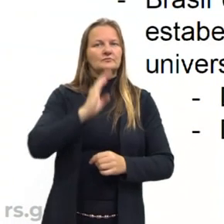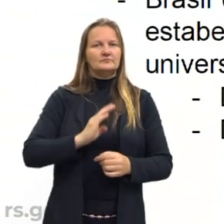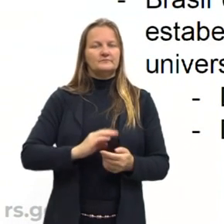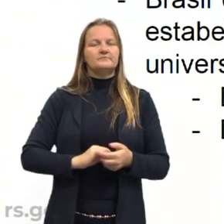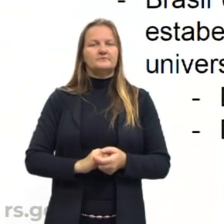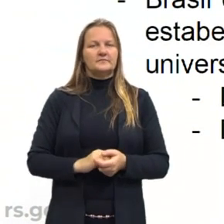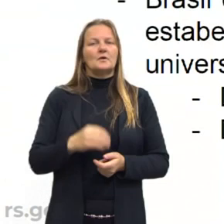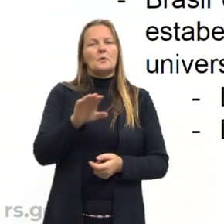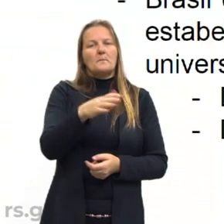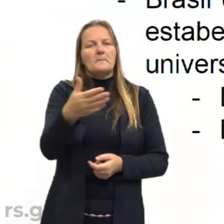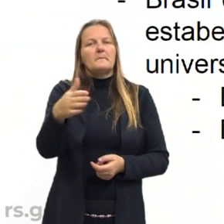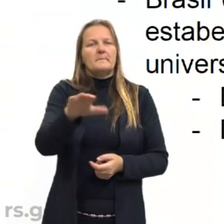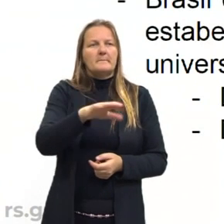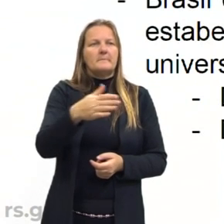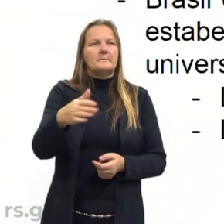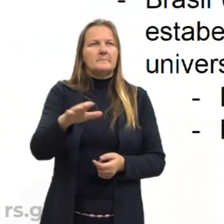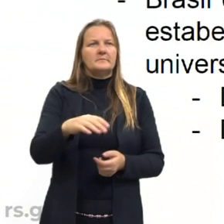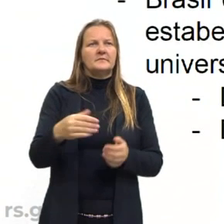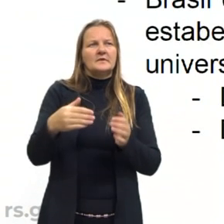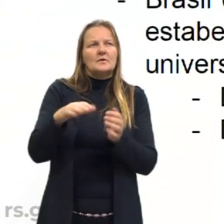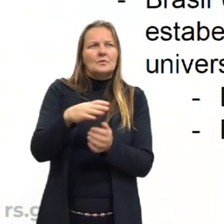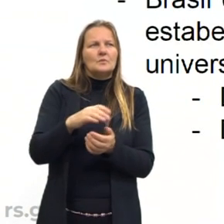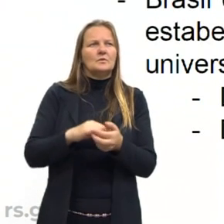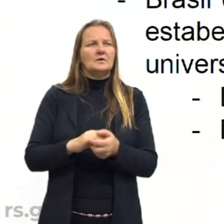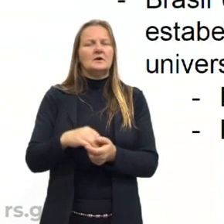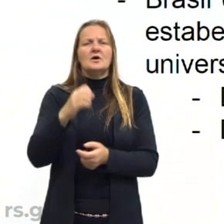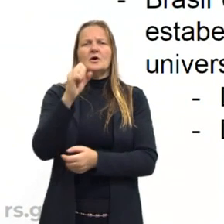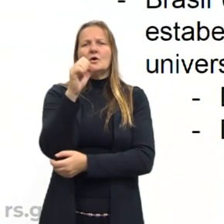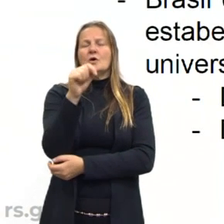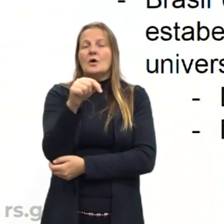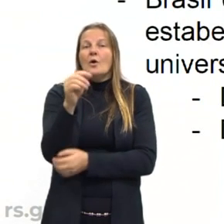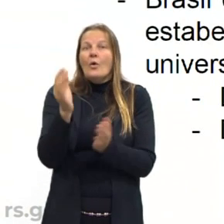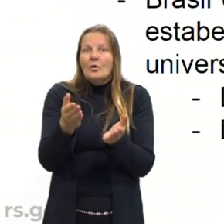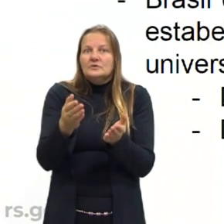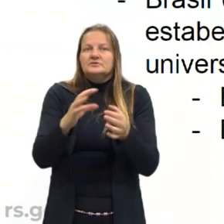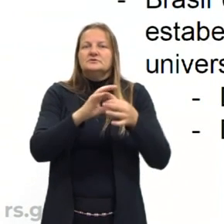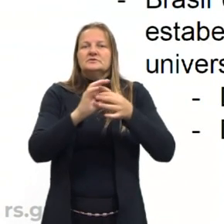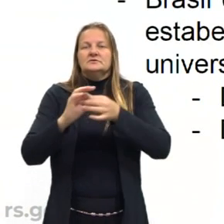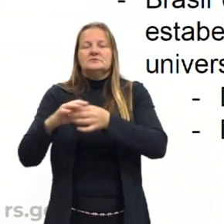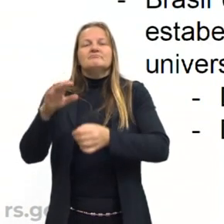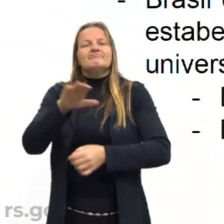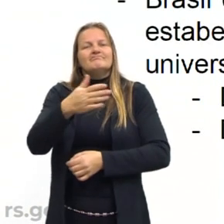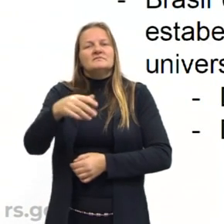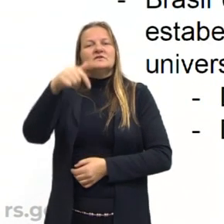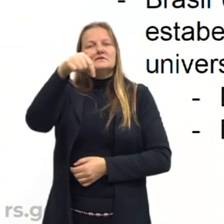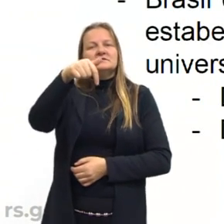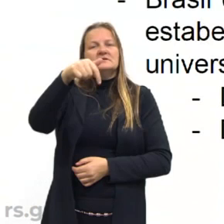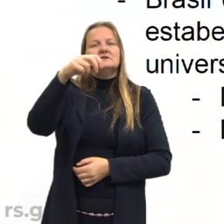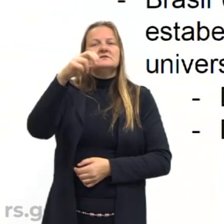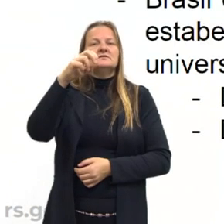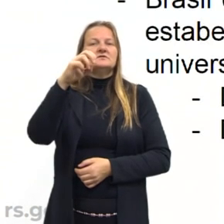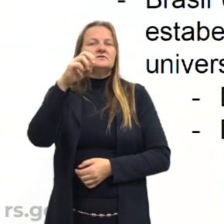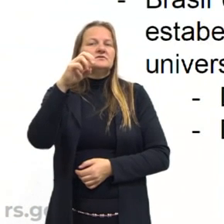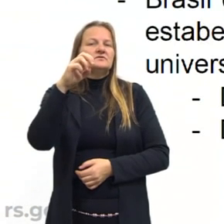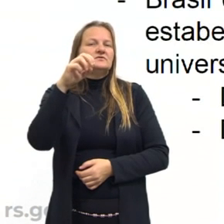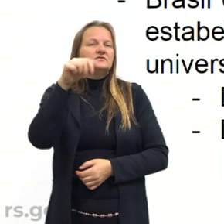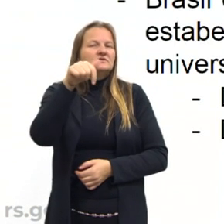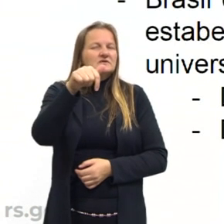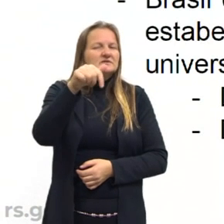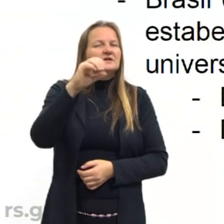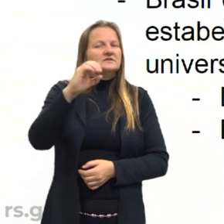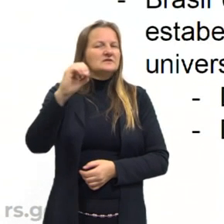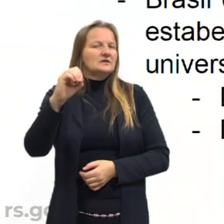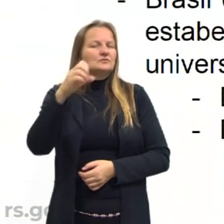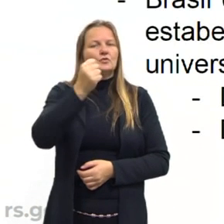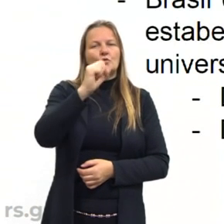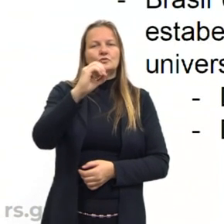estimativas variam um pouco, mas hoje em dia se estima que tem 700, 800 mil indígenas,